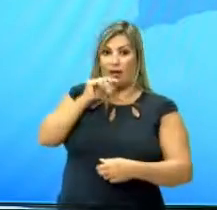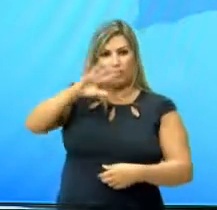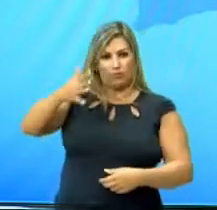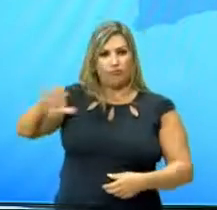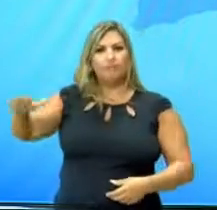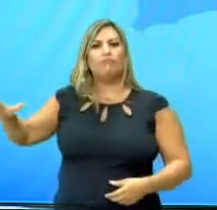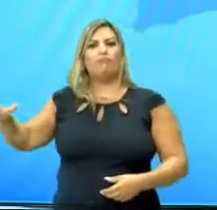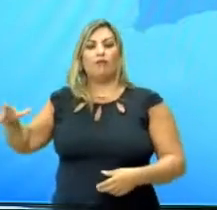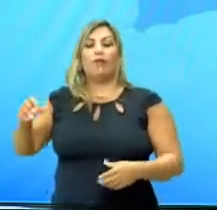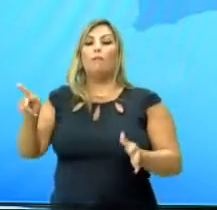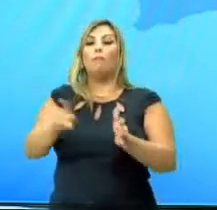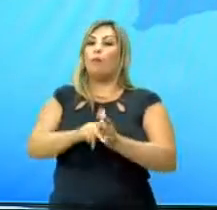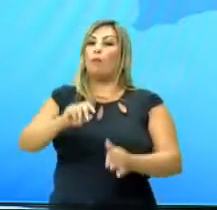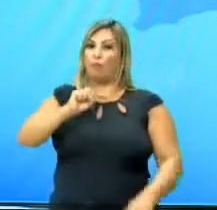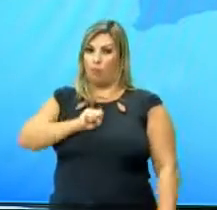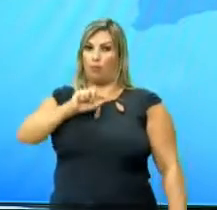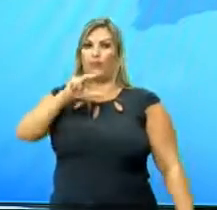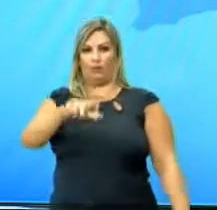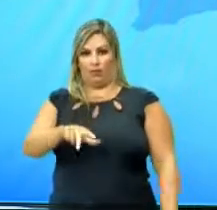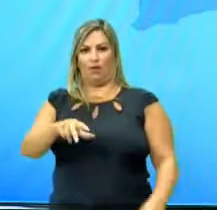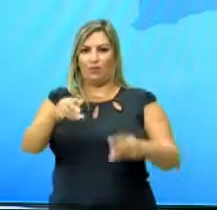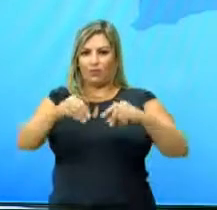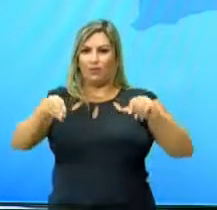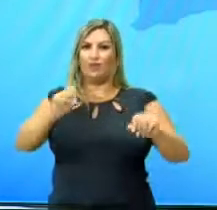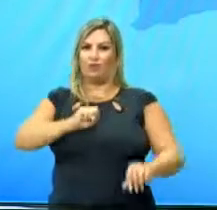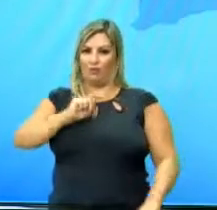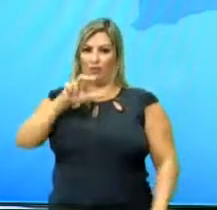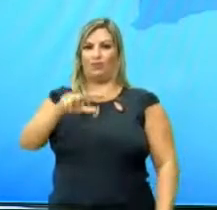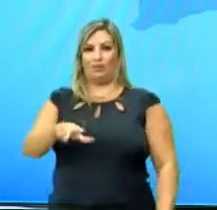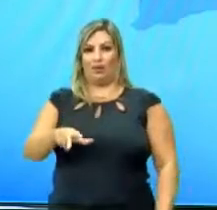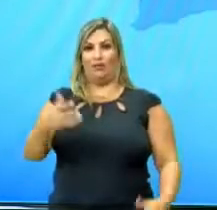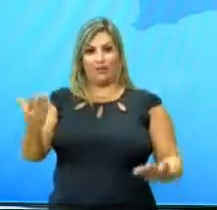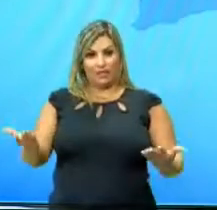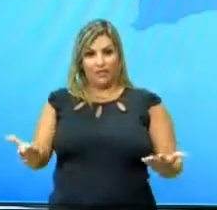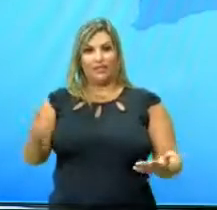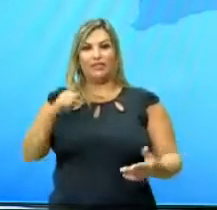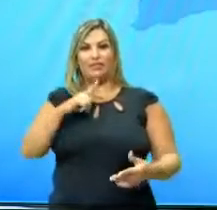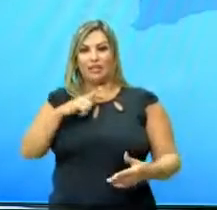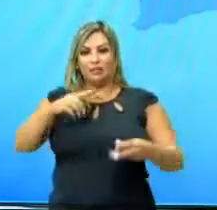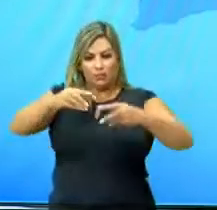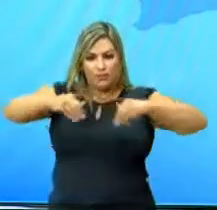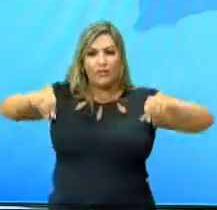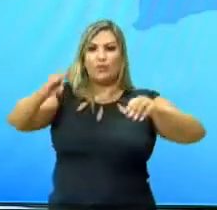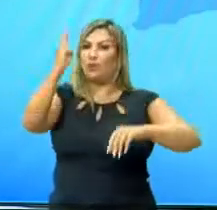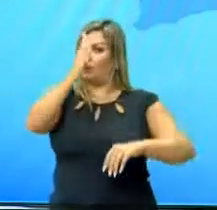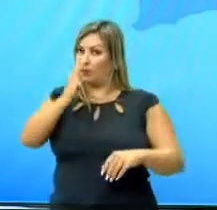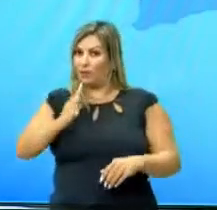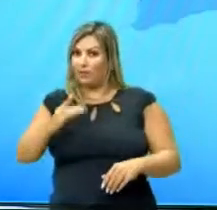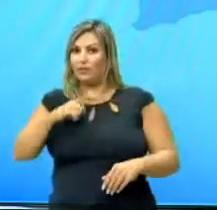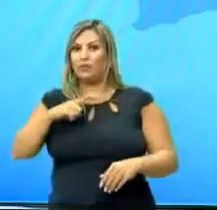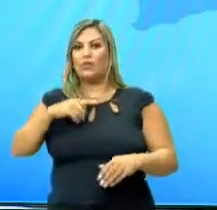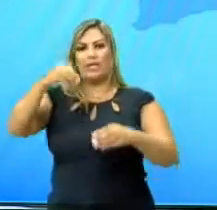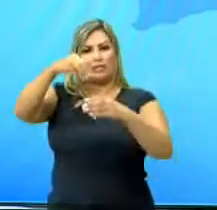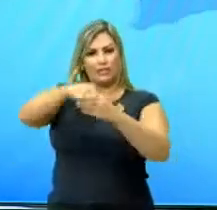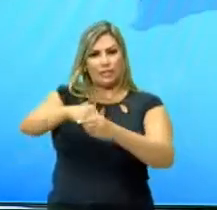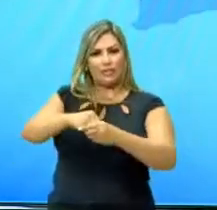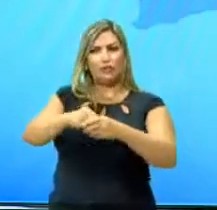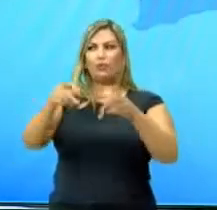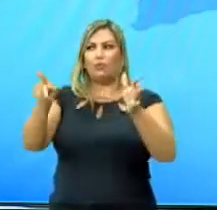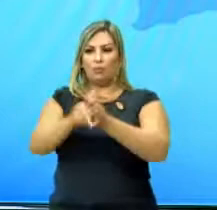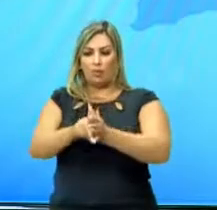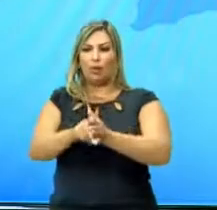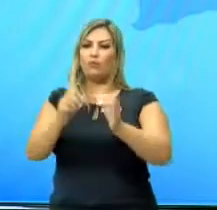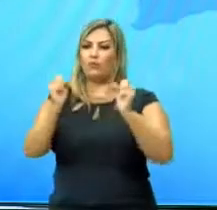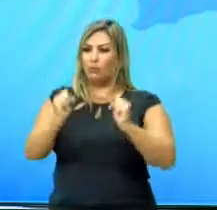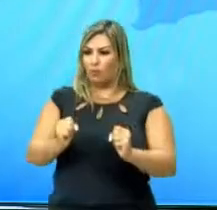é parte de Portugal, tá? É território de Portugal. E isso aqui, território brasileiro, ele está dentro de uma zona que a